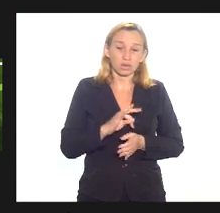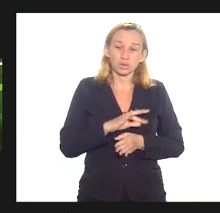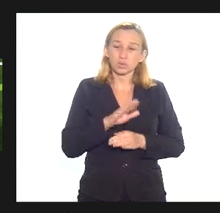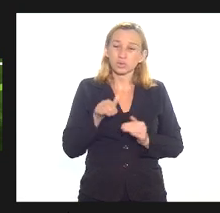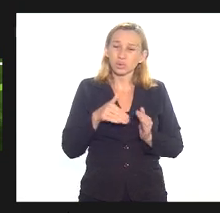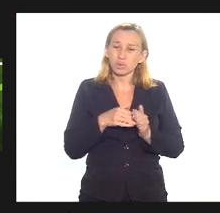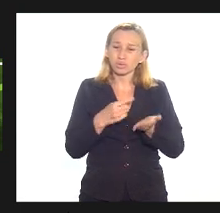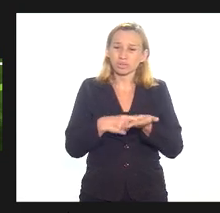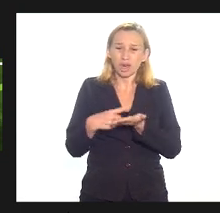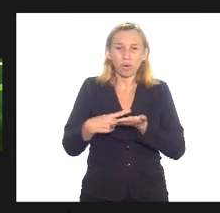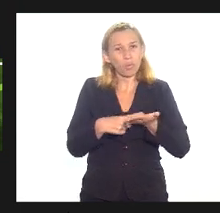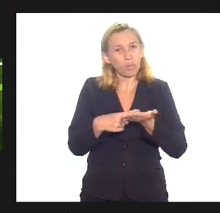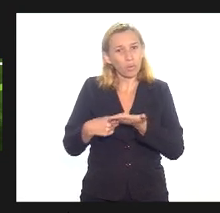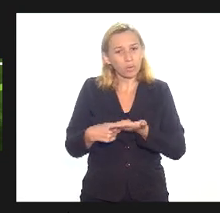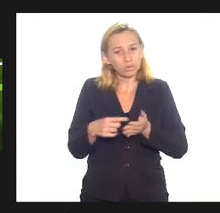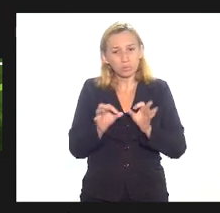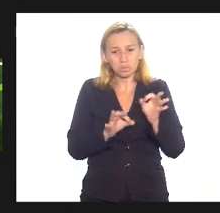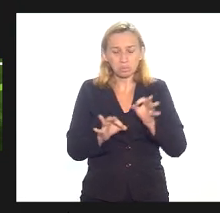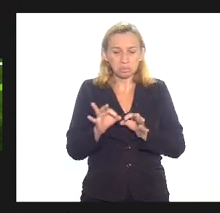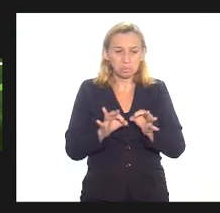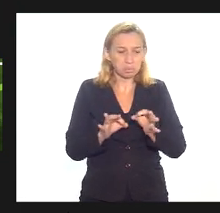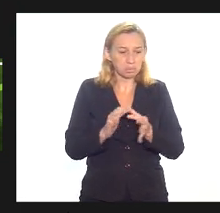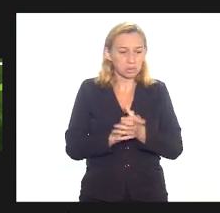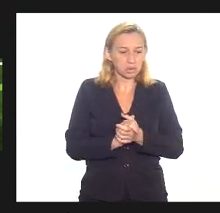acordos esses planos